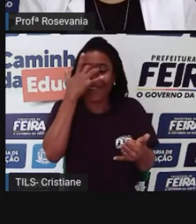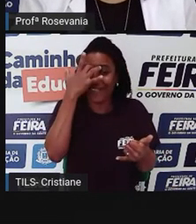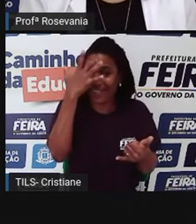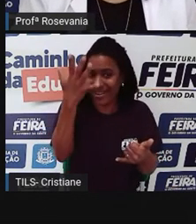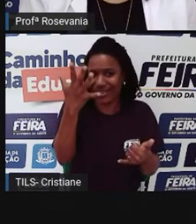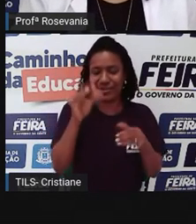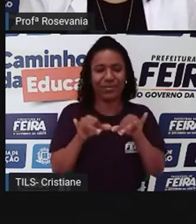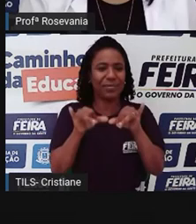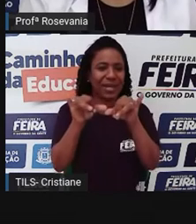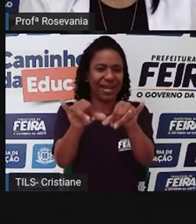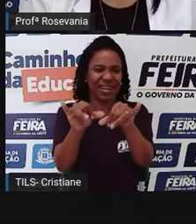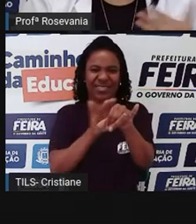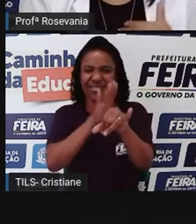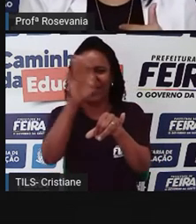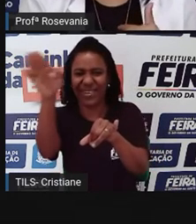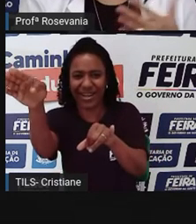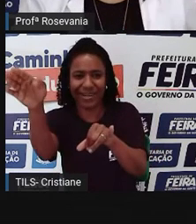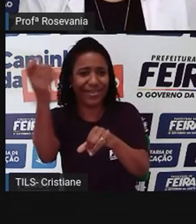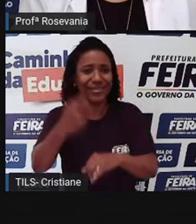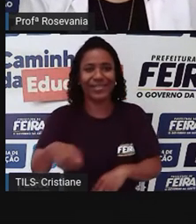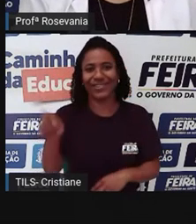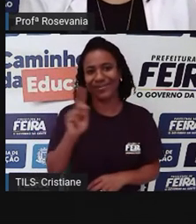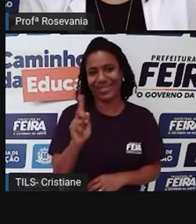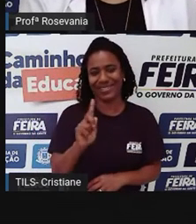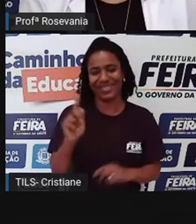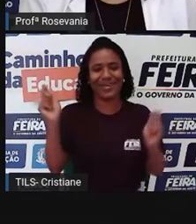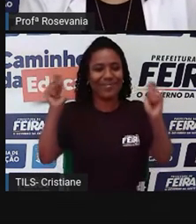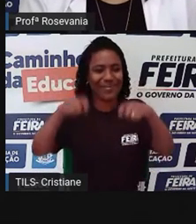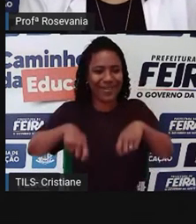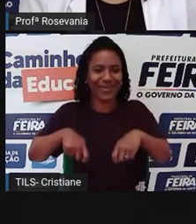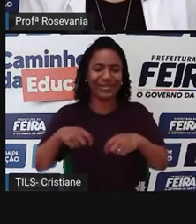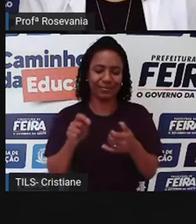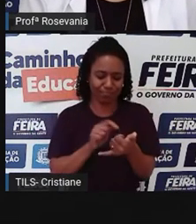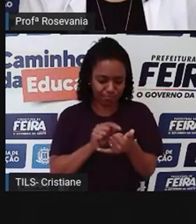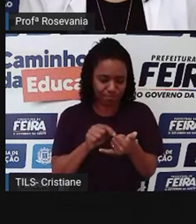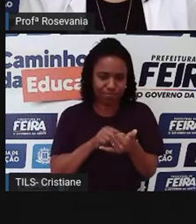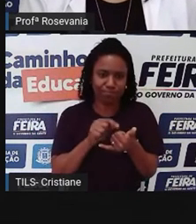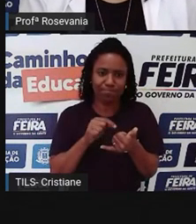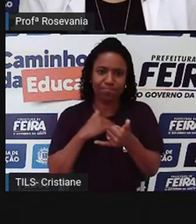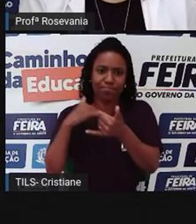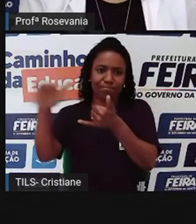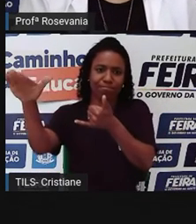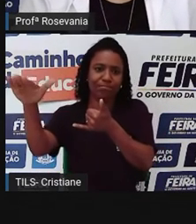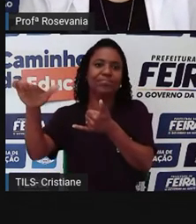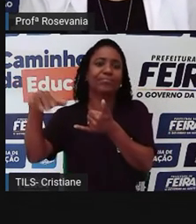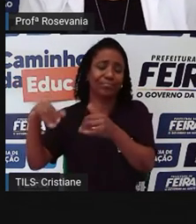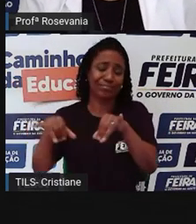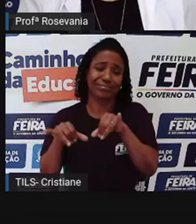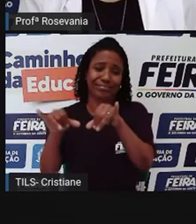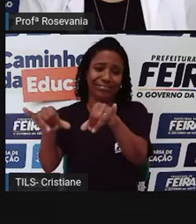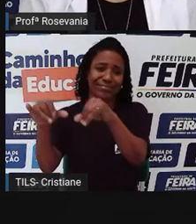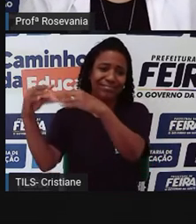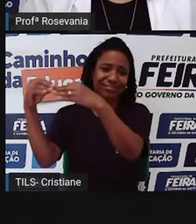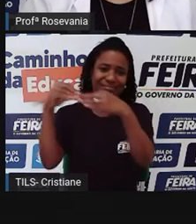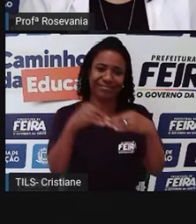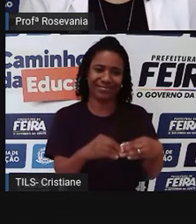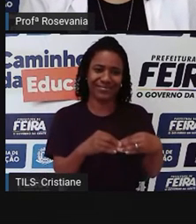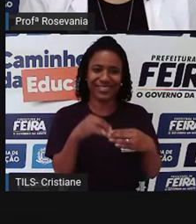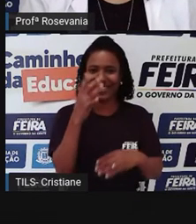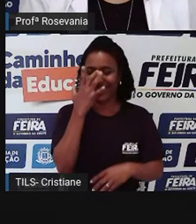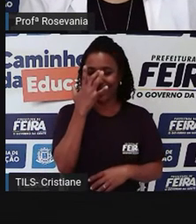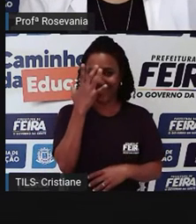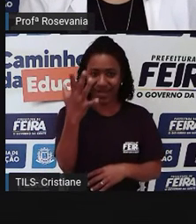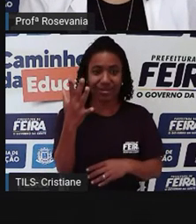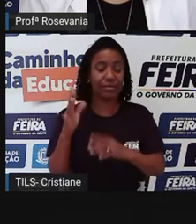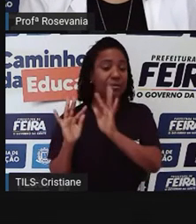comprar as coisas, ou até mesmo para vender as minhas próprias coisas, a tecnologia, né, junto com a internet